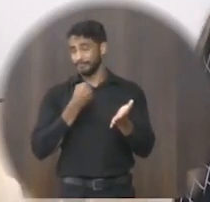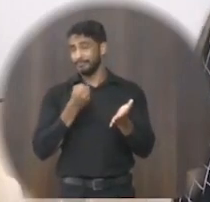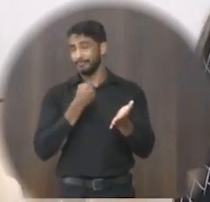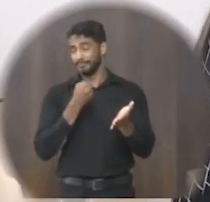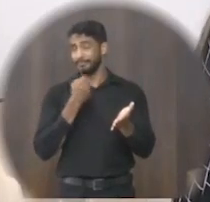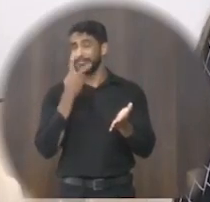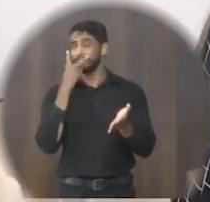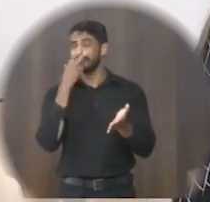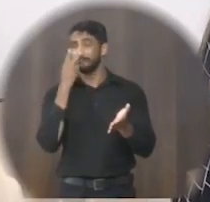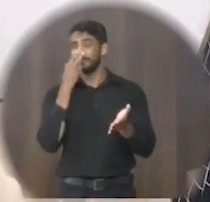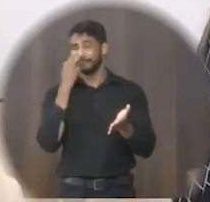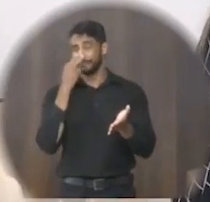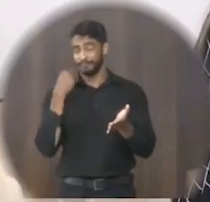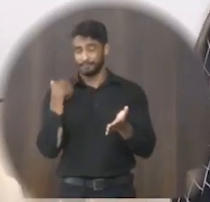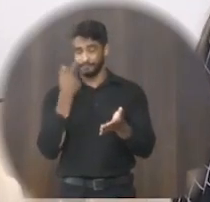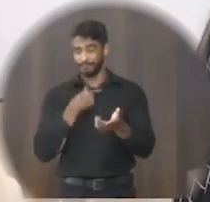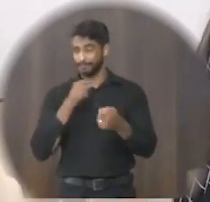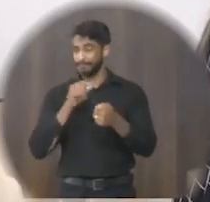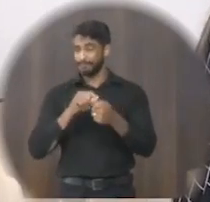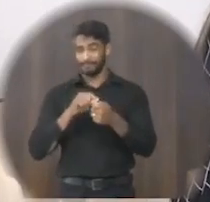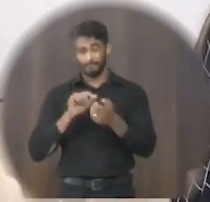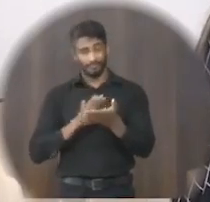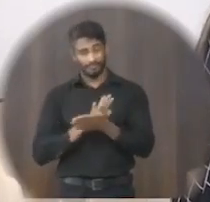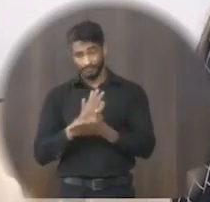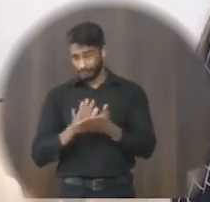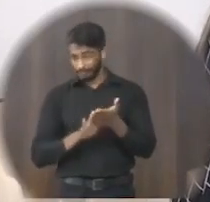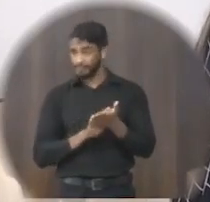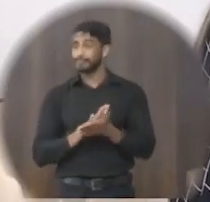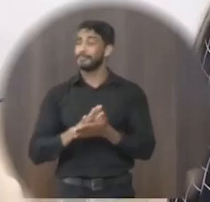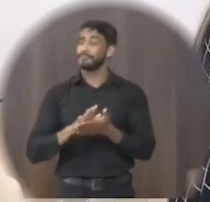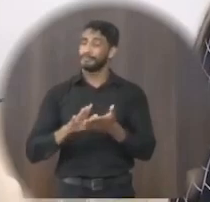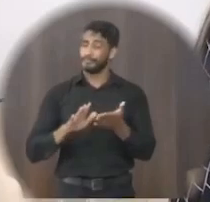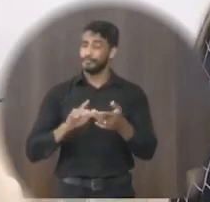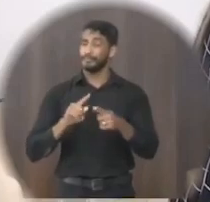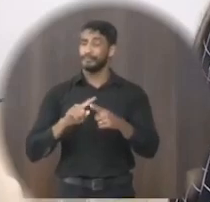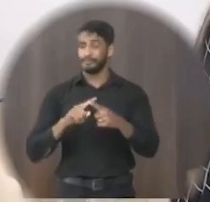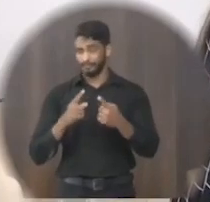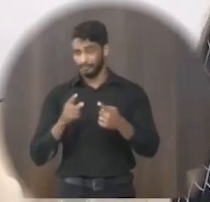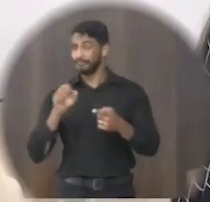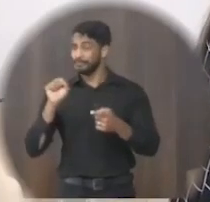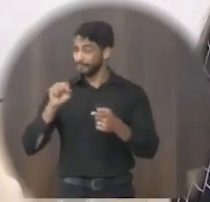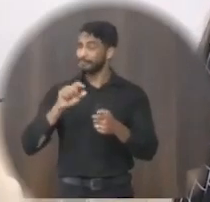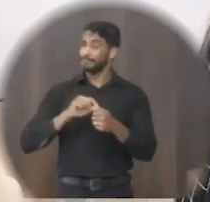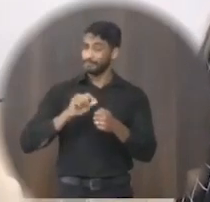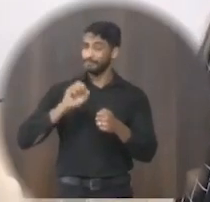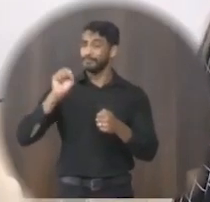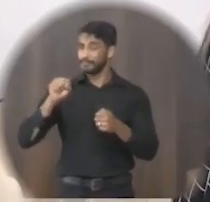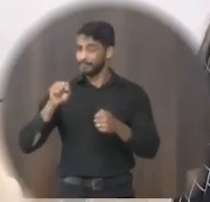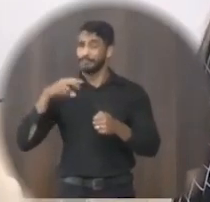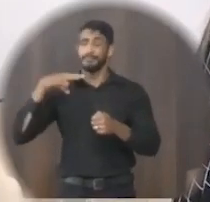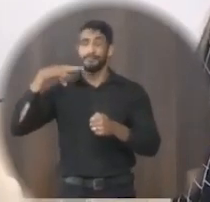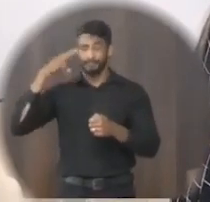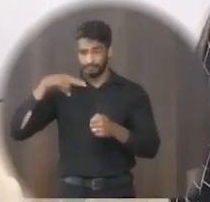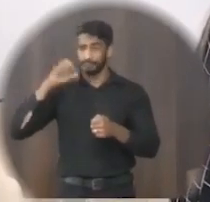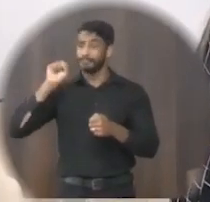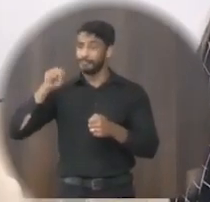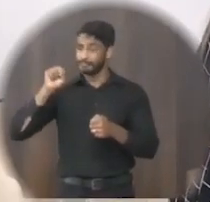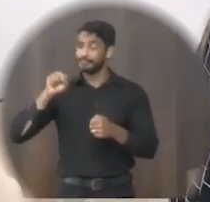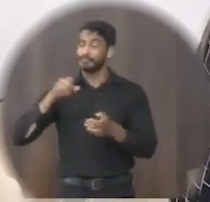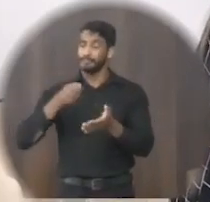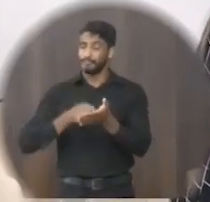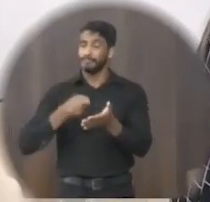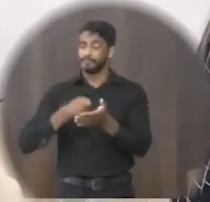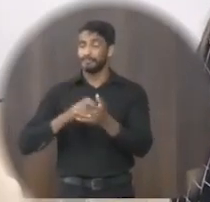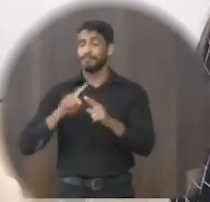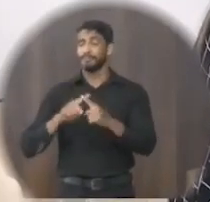fica parecendo que a gente não está fazendo nada mas a gente está fazendo a gente está solicitando não só eu mas outros vereadores já solicitaram aqui mas